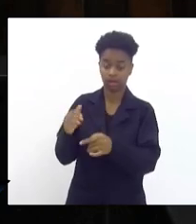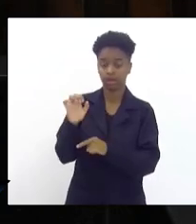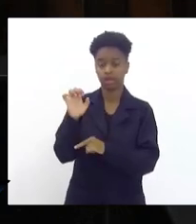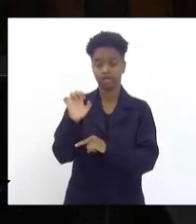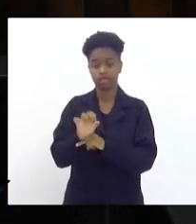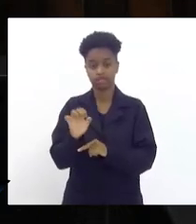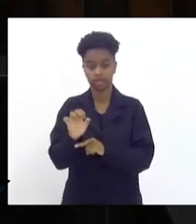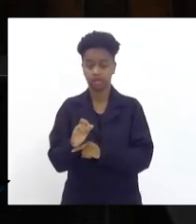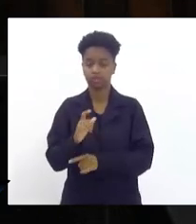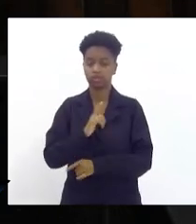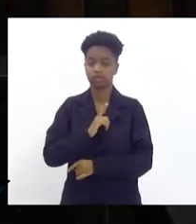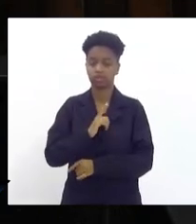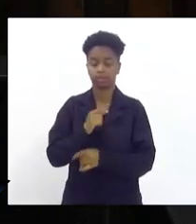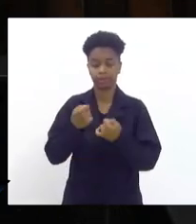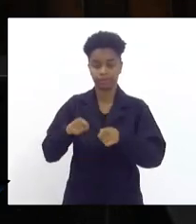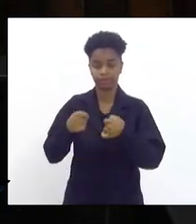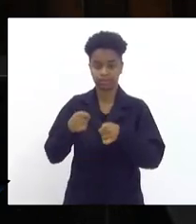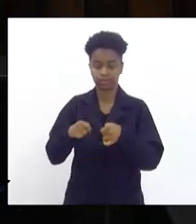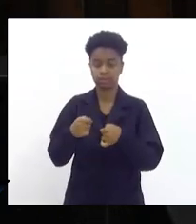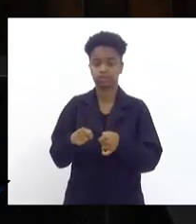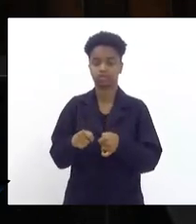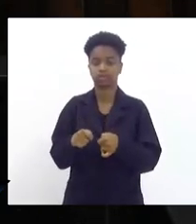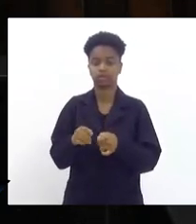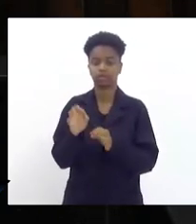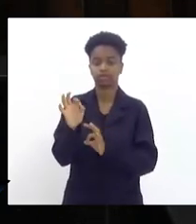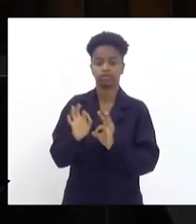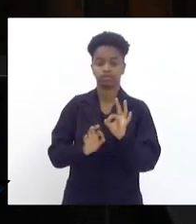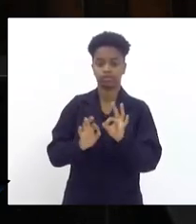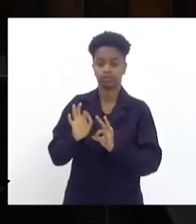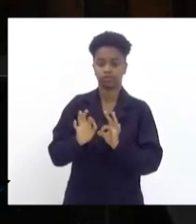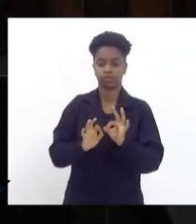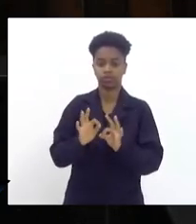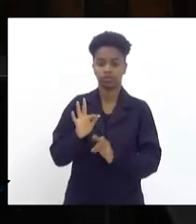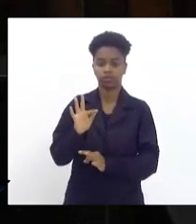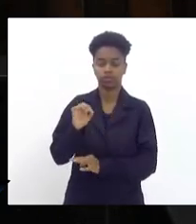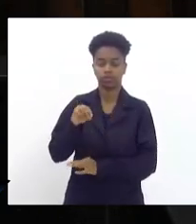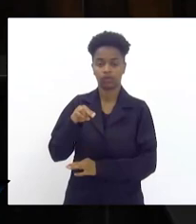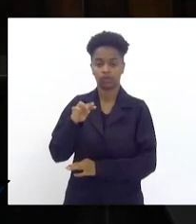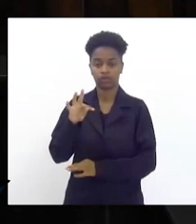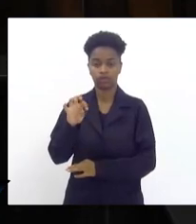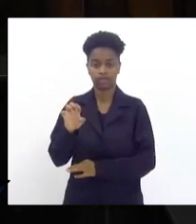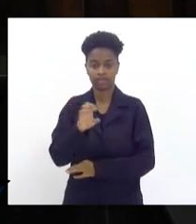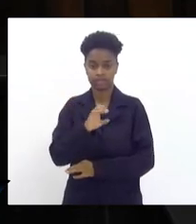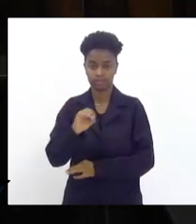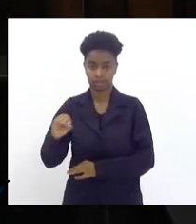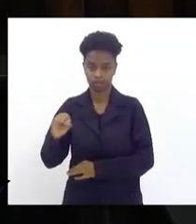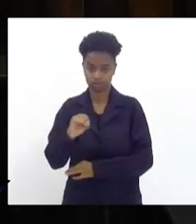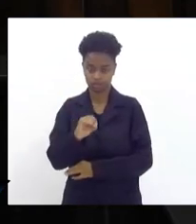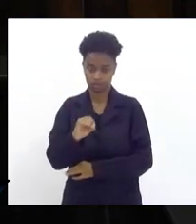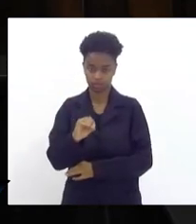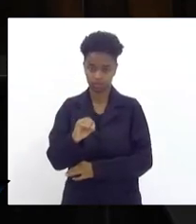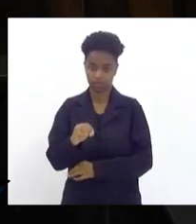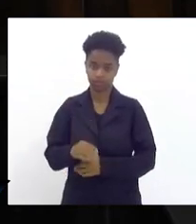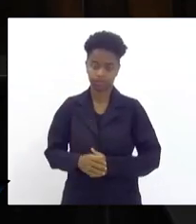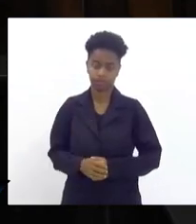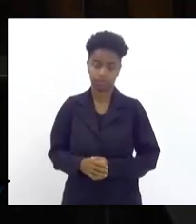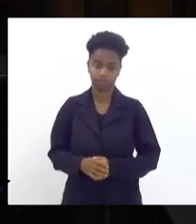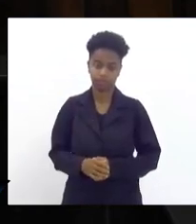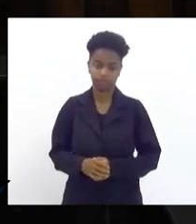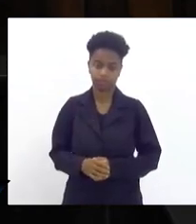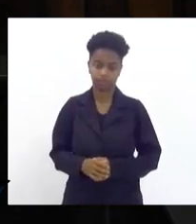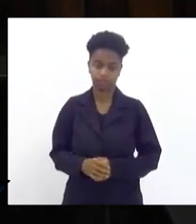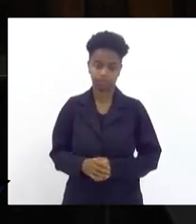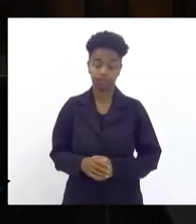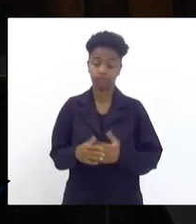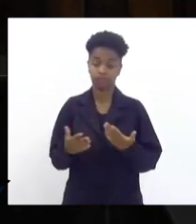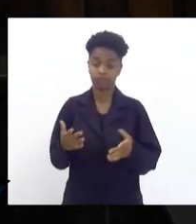terá que alocar fonte 00 tesouro. e